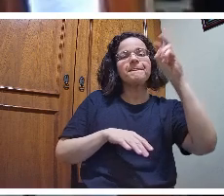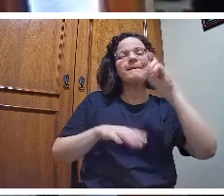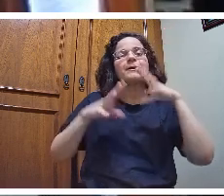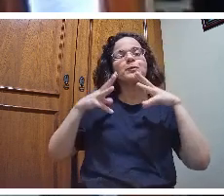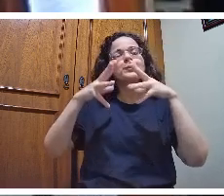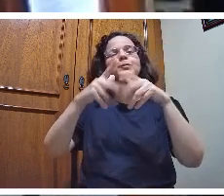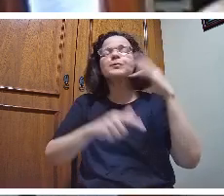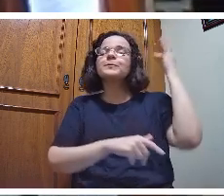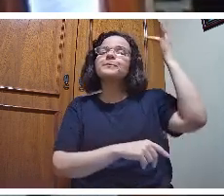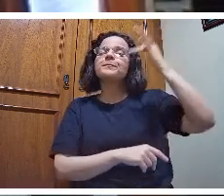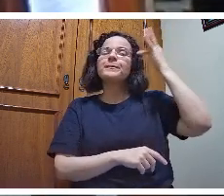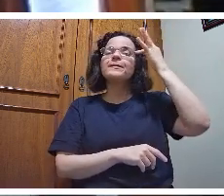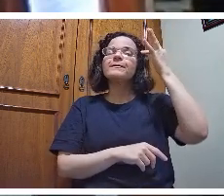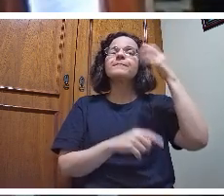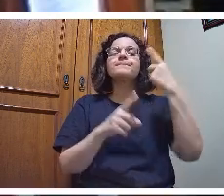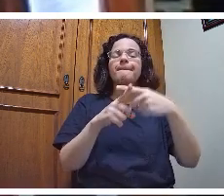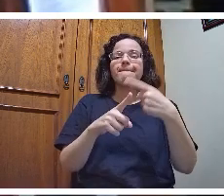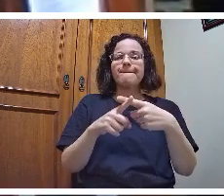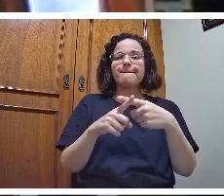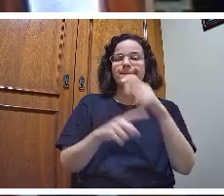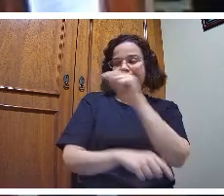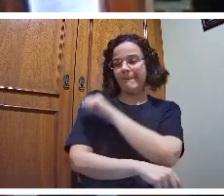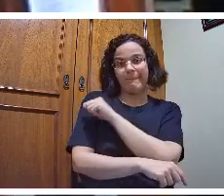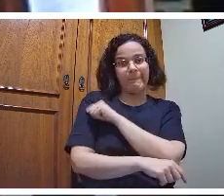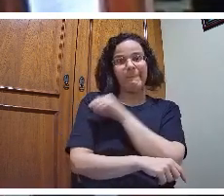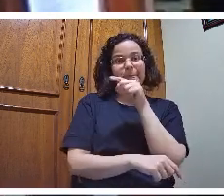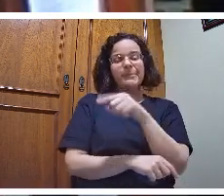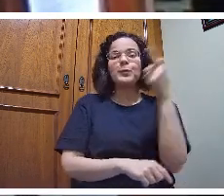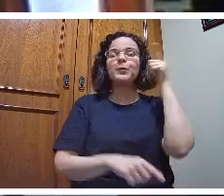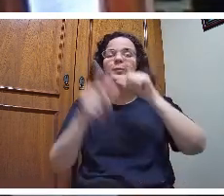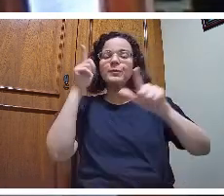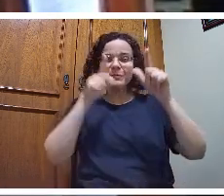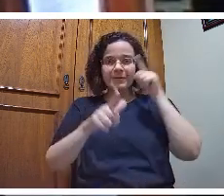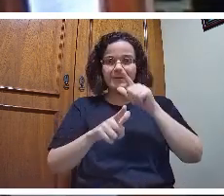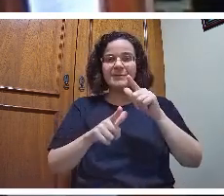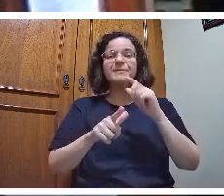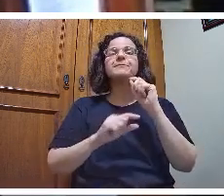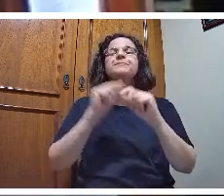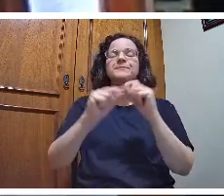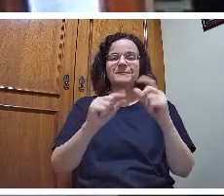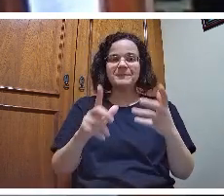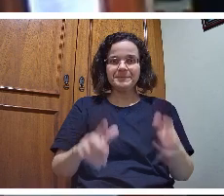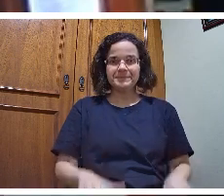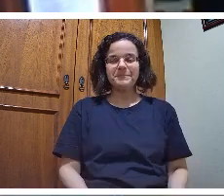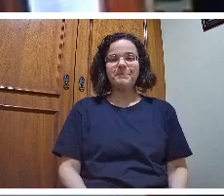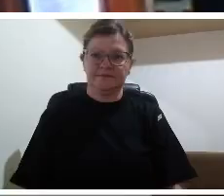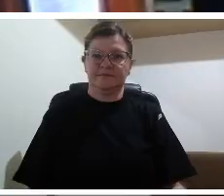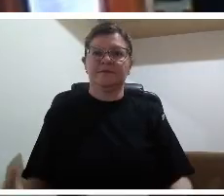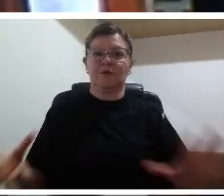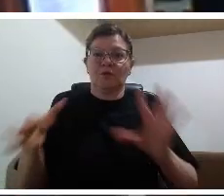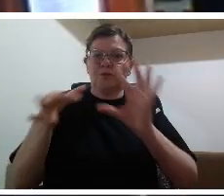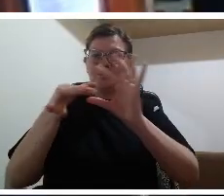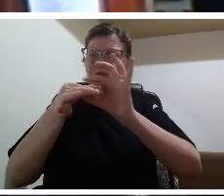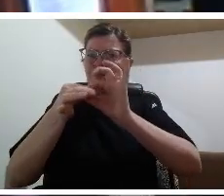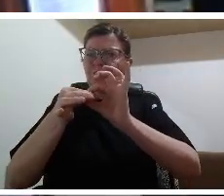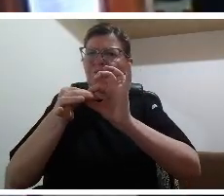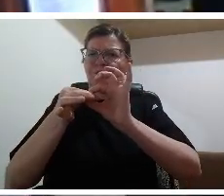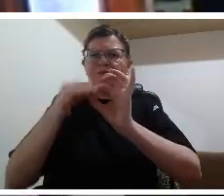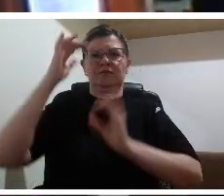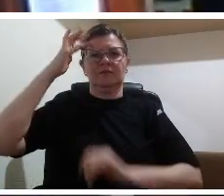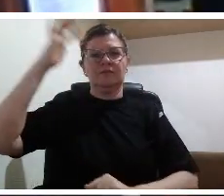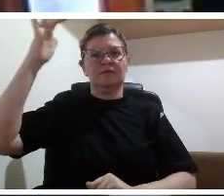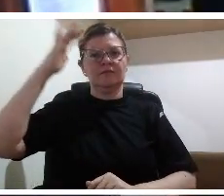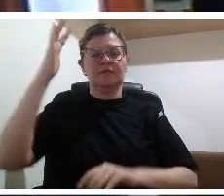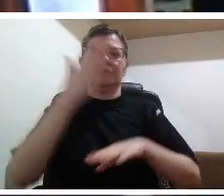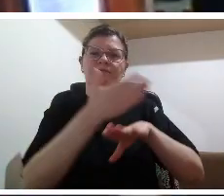capaz de unir o teórico ao prático aí sim não podemos desligar a concepção científica da realidade não